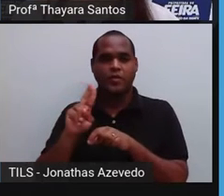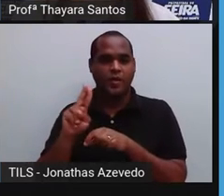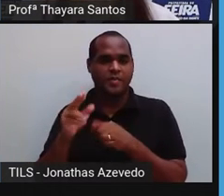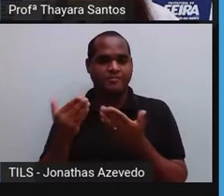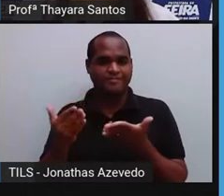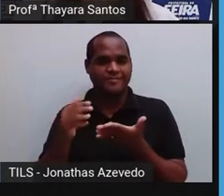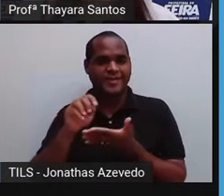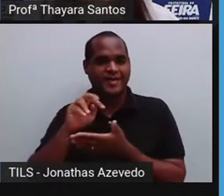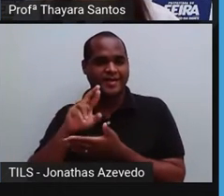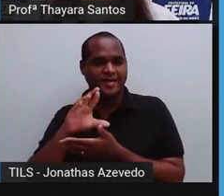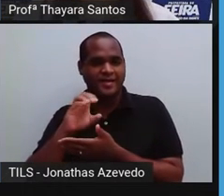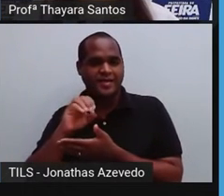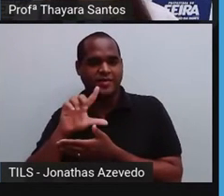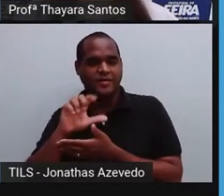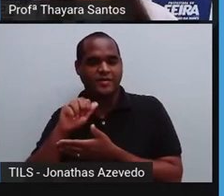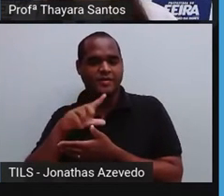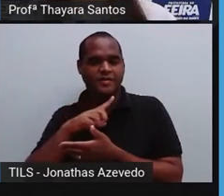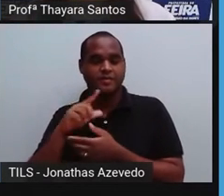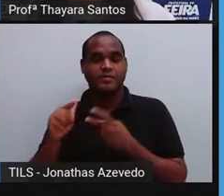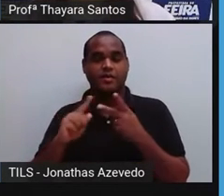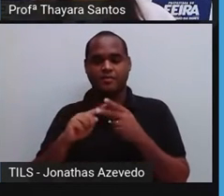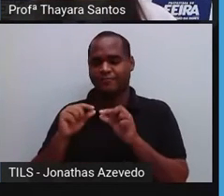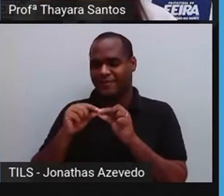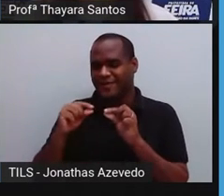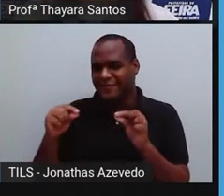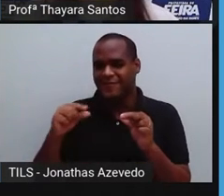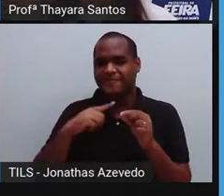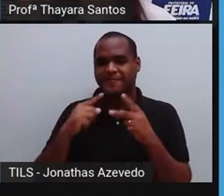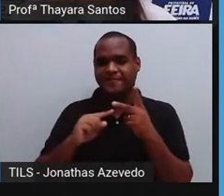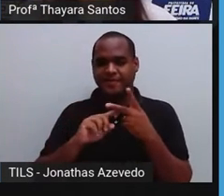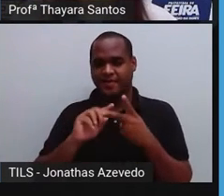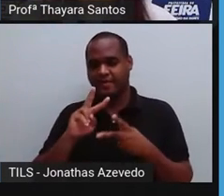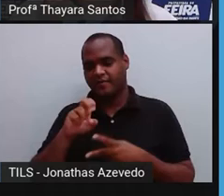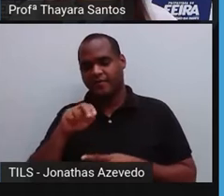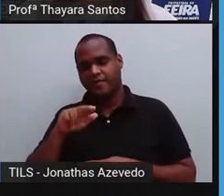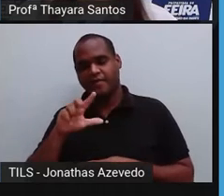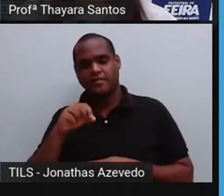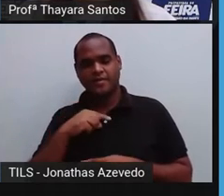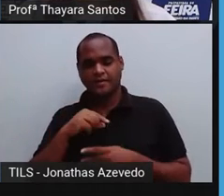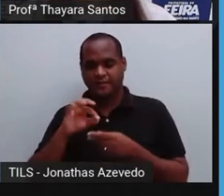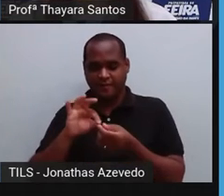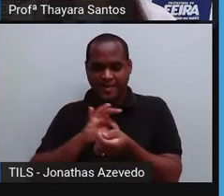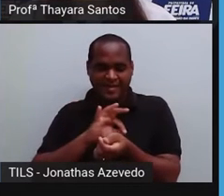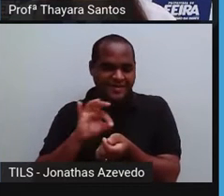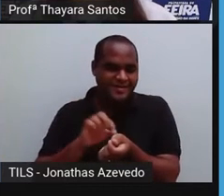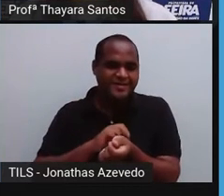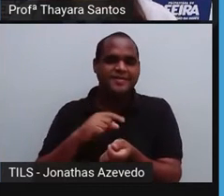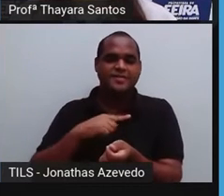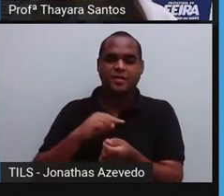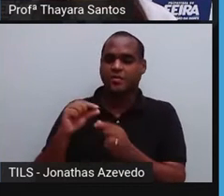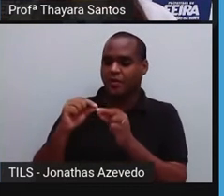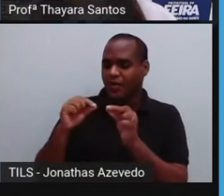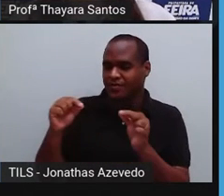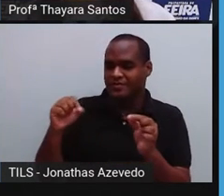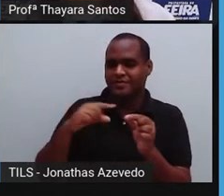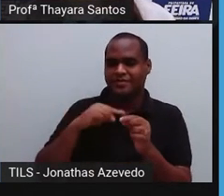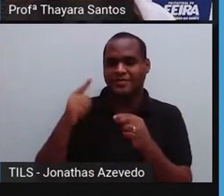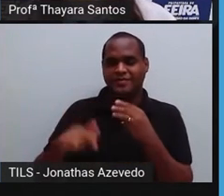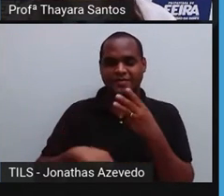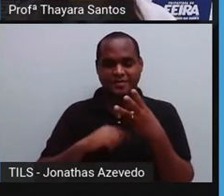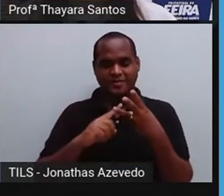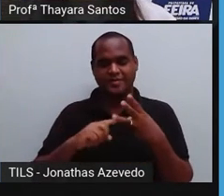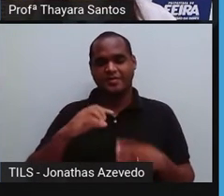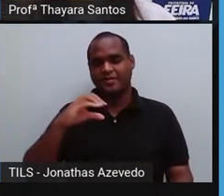artérias menorzinhas, com calibre um pouco menor. A gente tem as vênulas, que são veias, com calibre um pouco menor. E a gente tem também